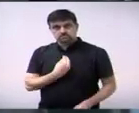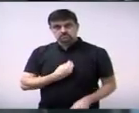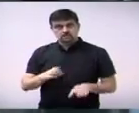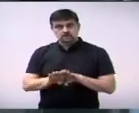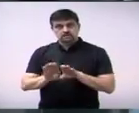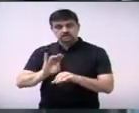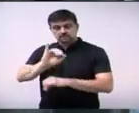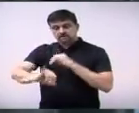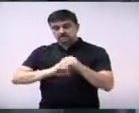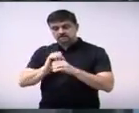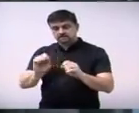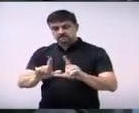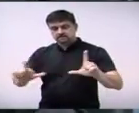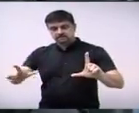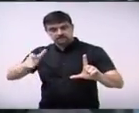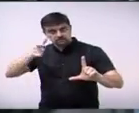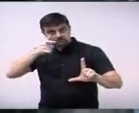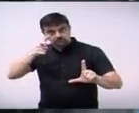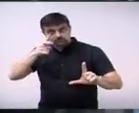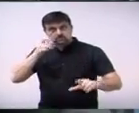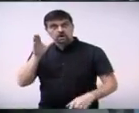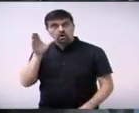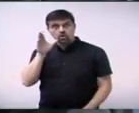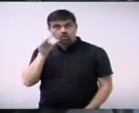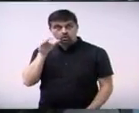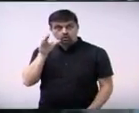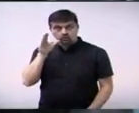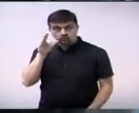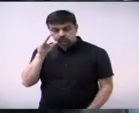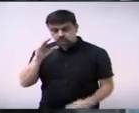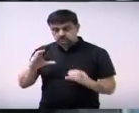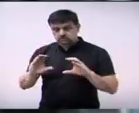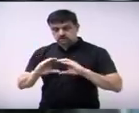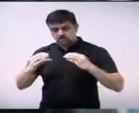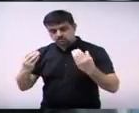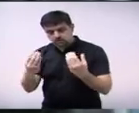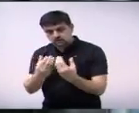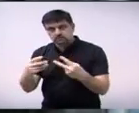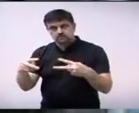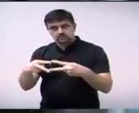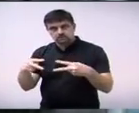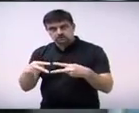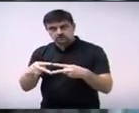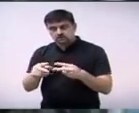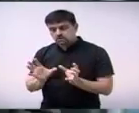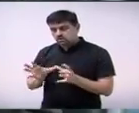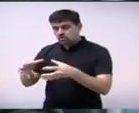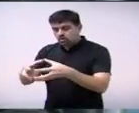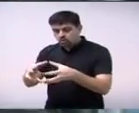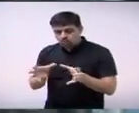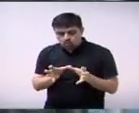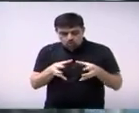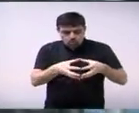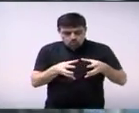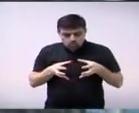acompanha pela internet funcionários desta casa militantes partidários